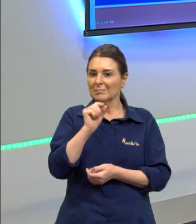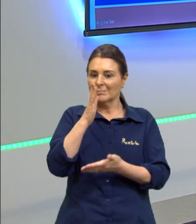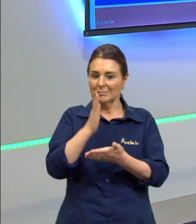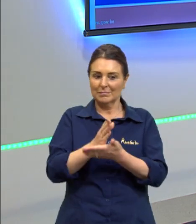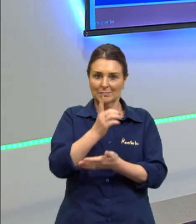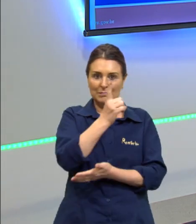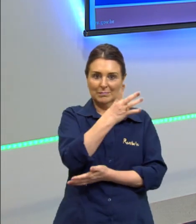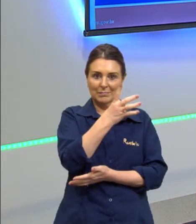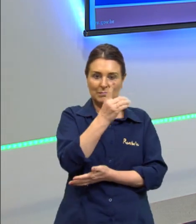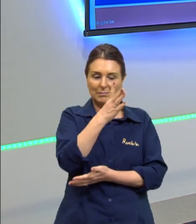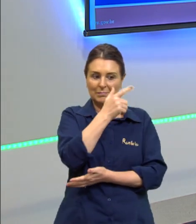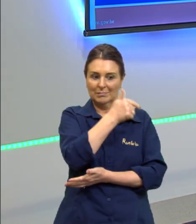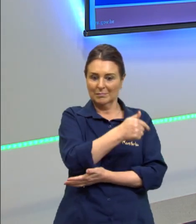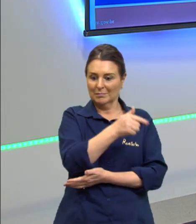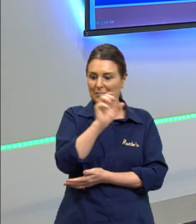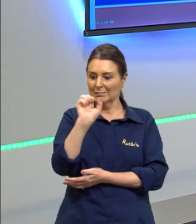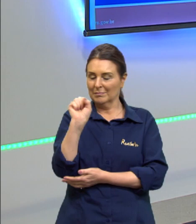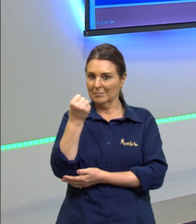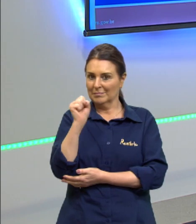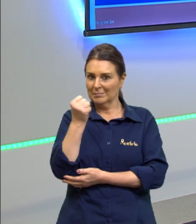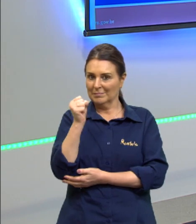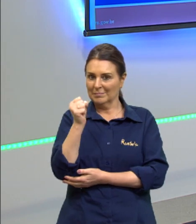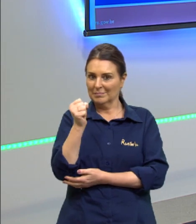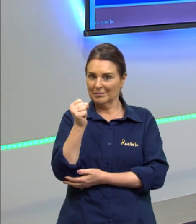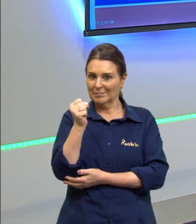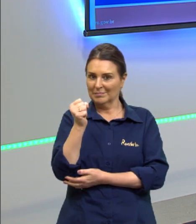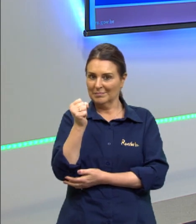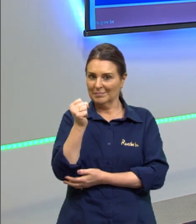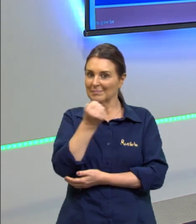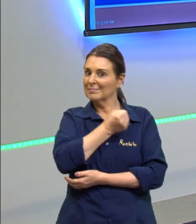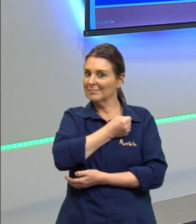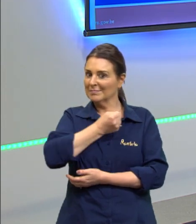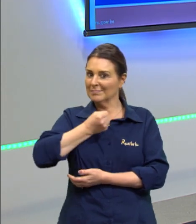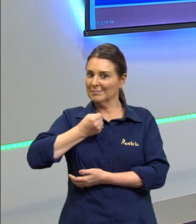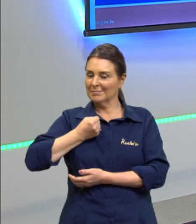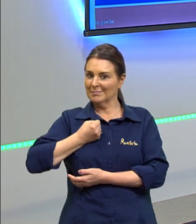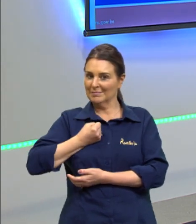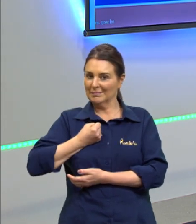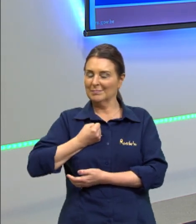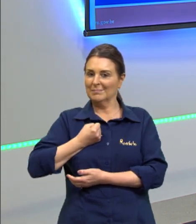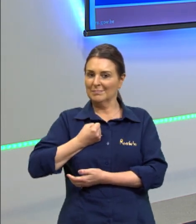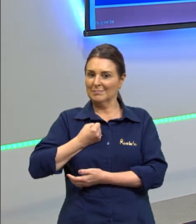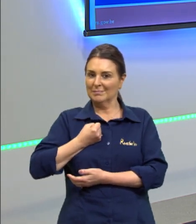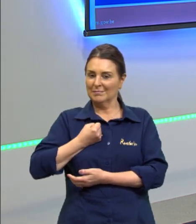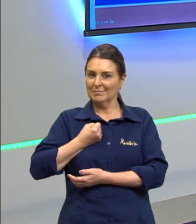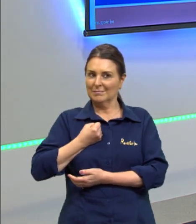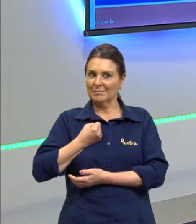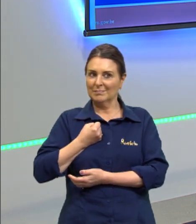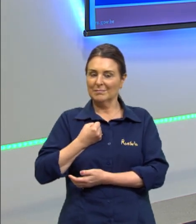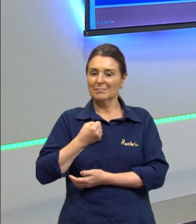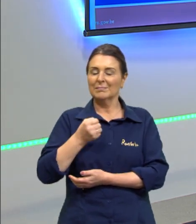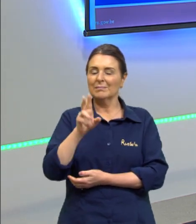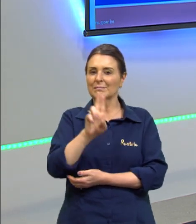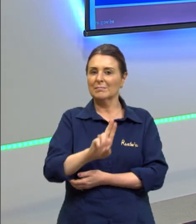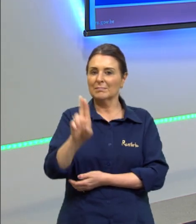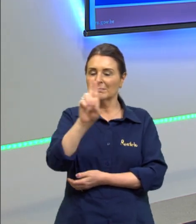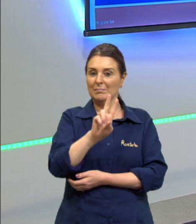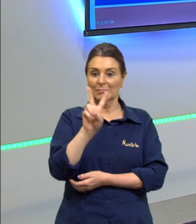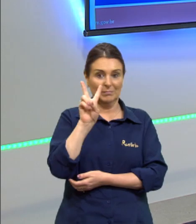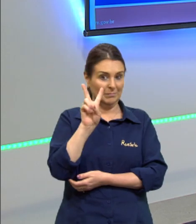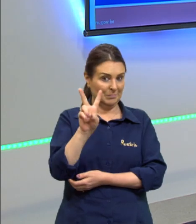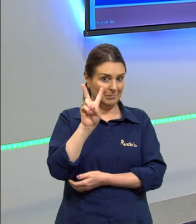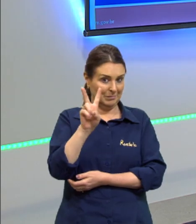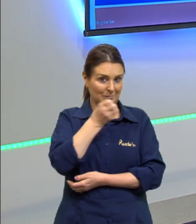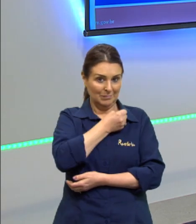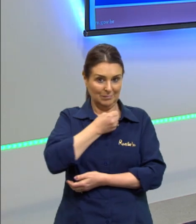desses quatorze, eu tenho o sétimo e o oitavo números nestas posições. Então eu vou pegar esses dois valores,